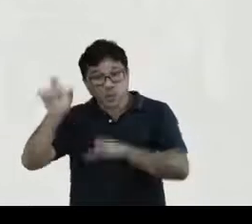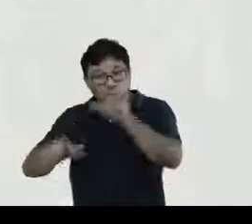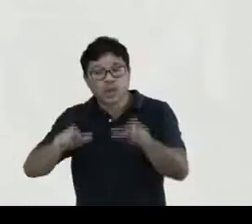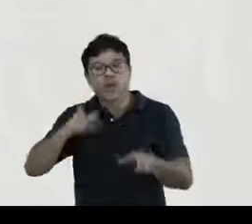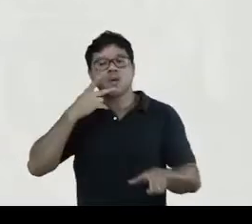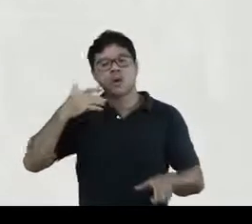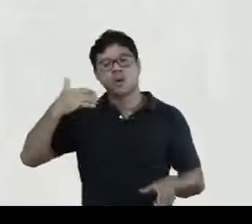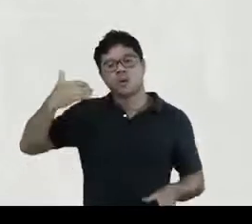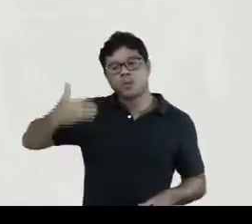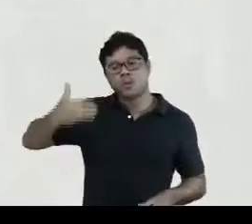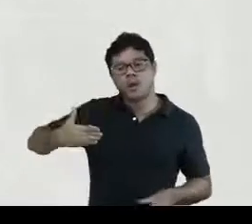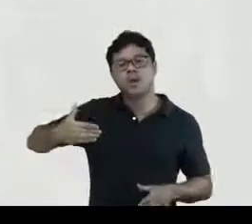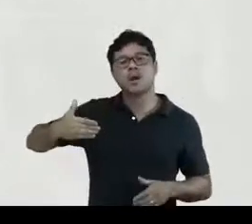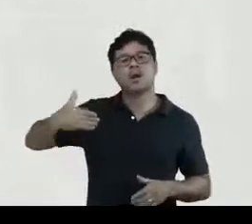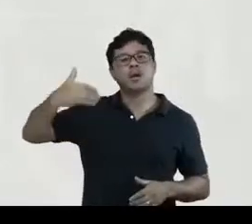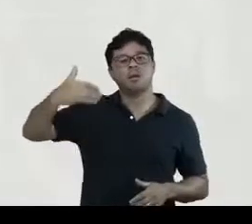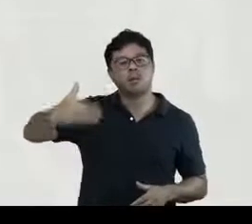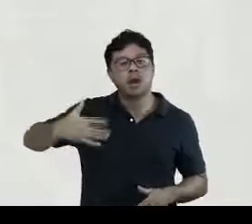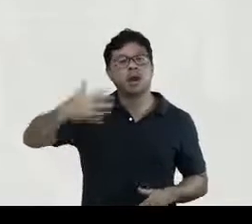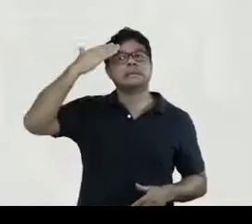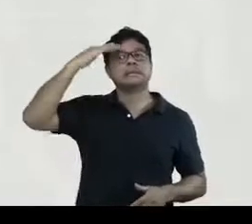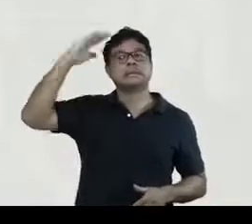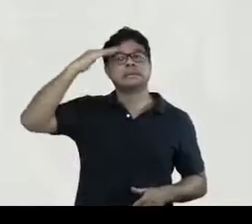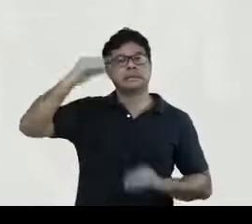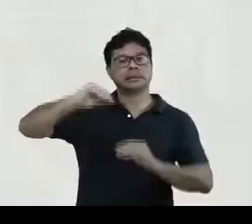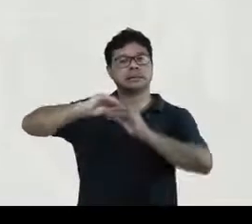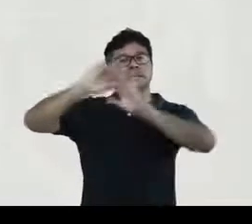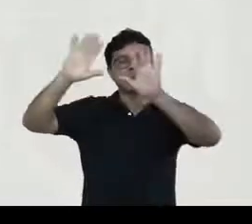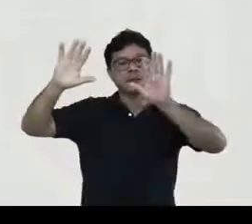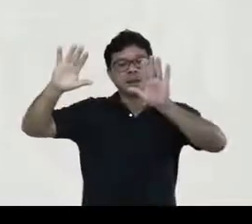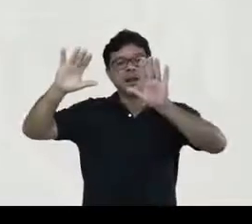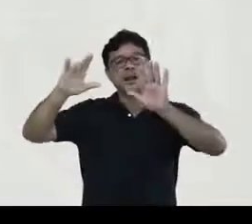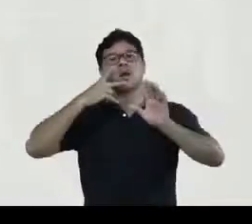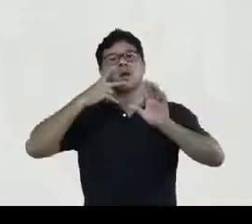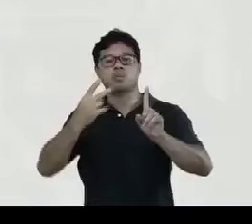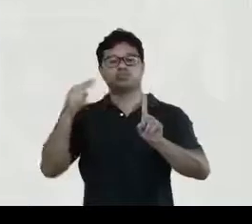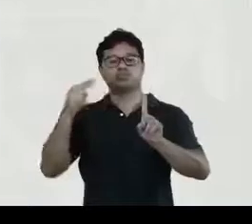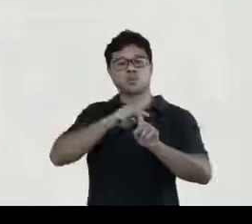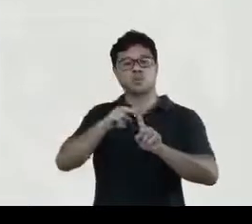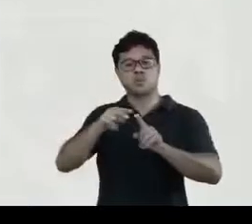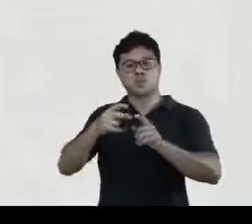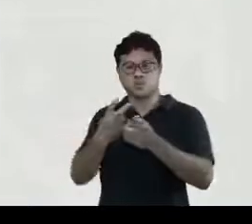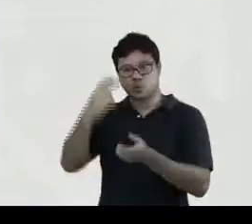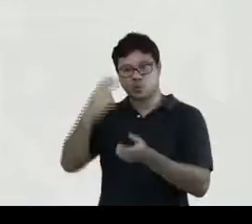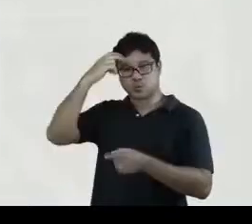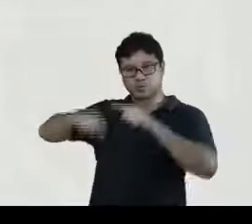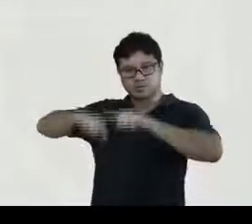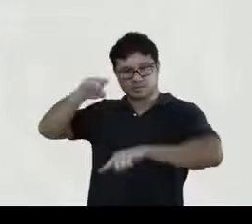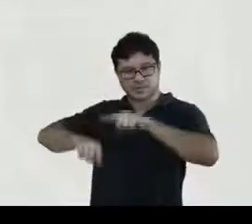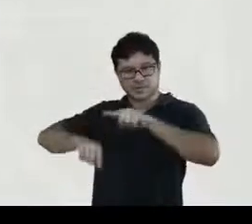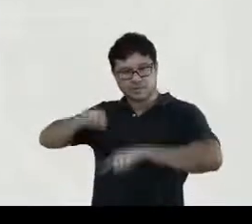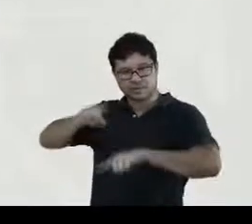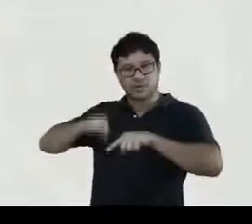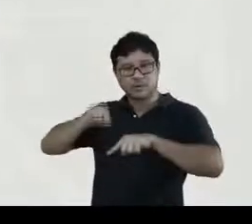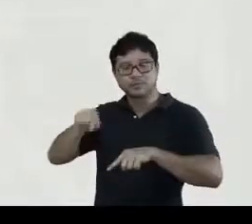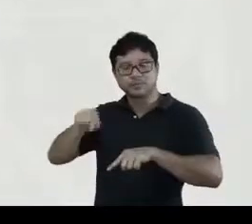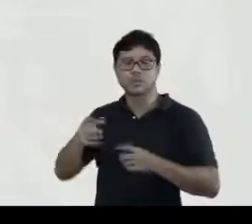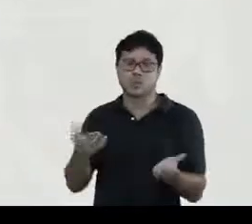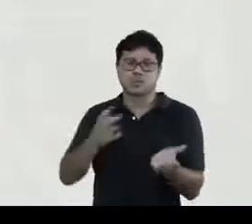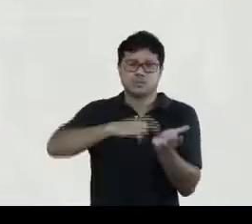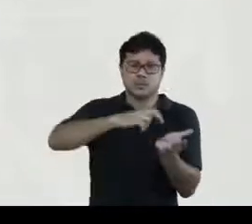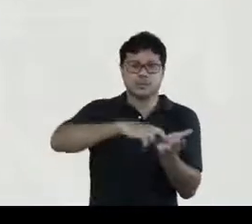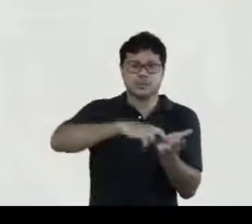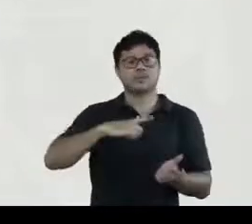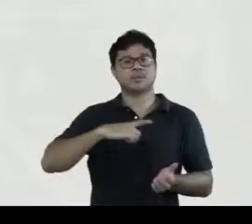ainda tentando compreender né o aspecto da cultura material então hoje nessa manhã